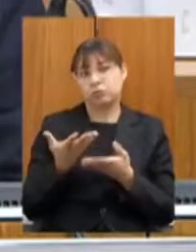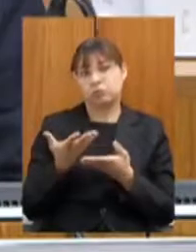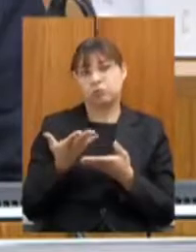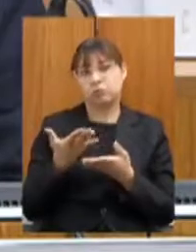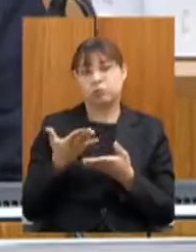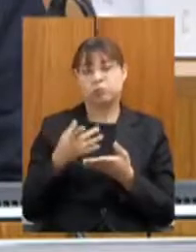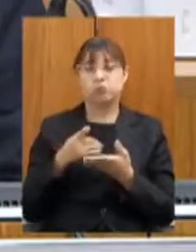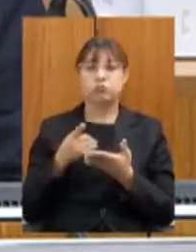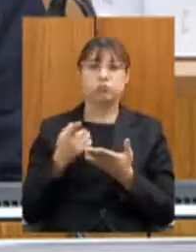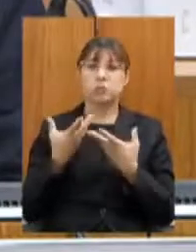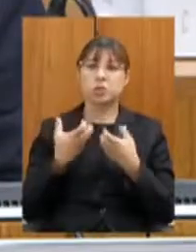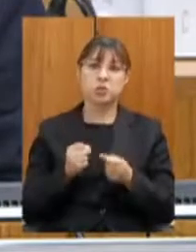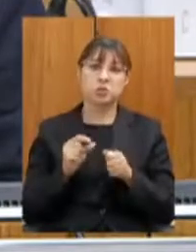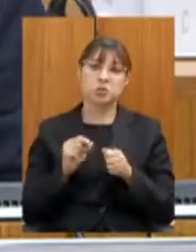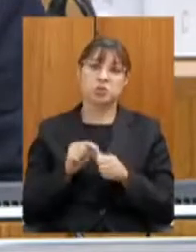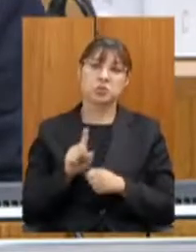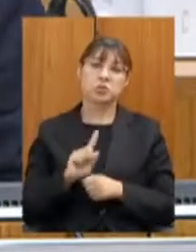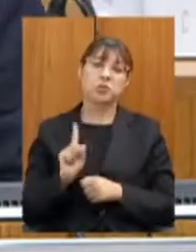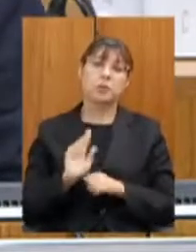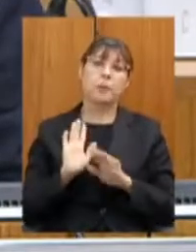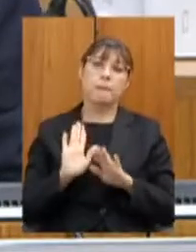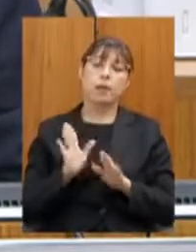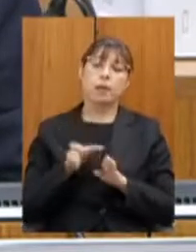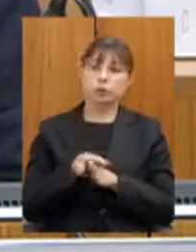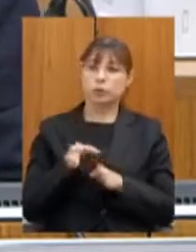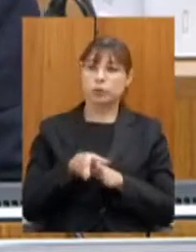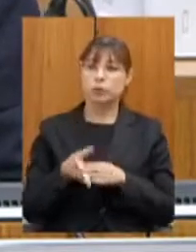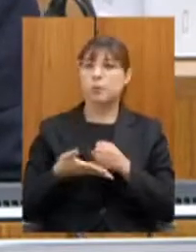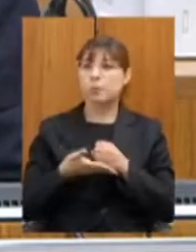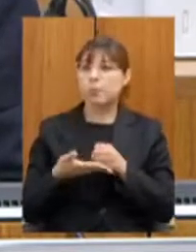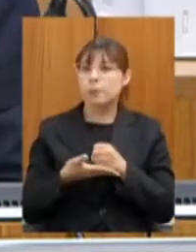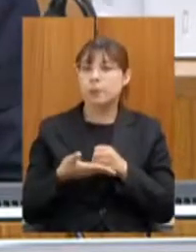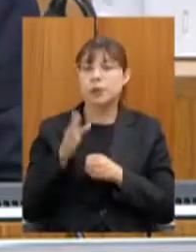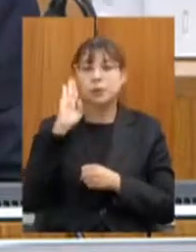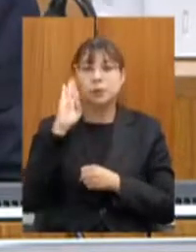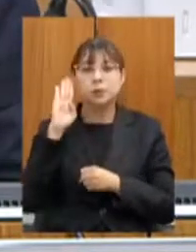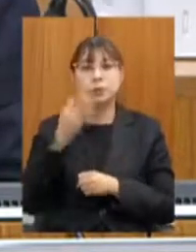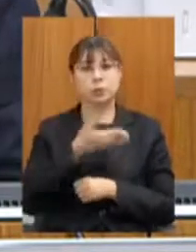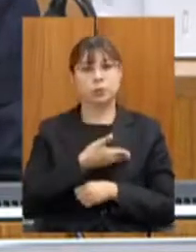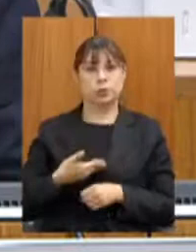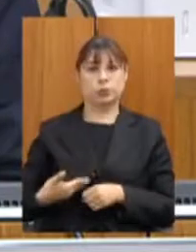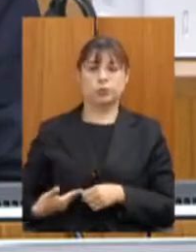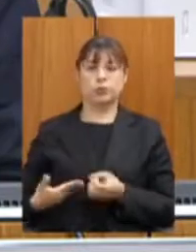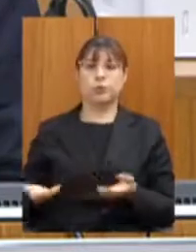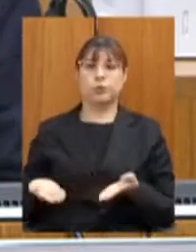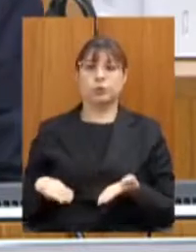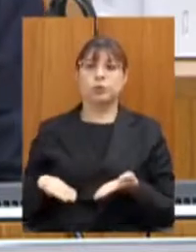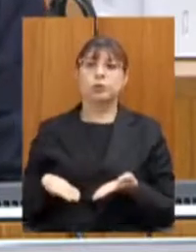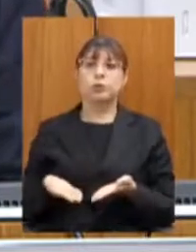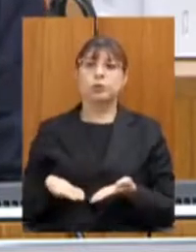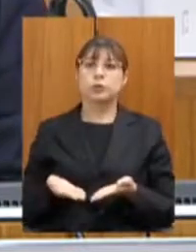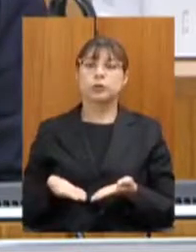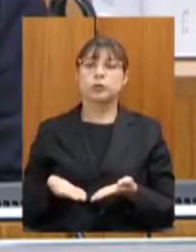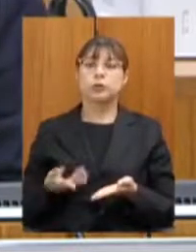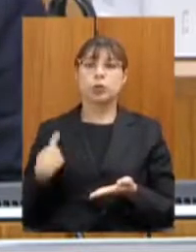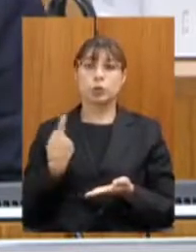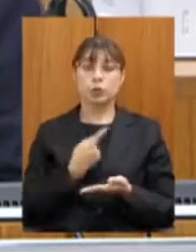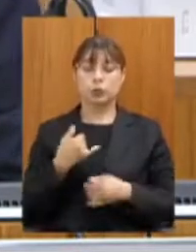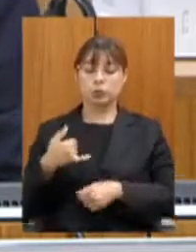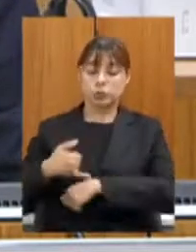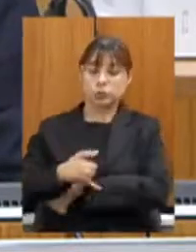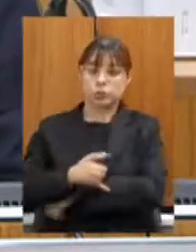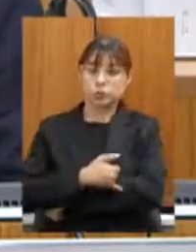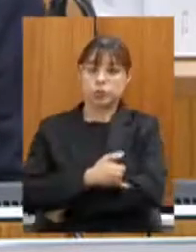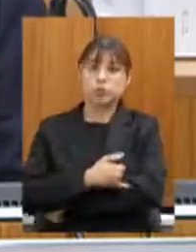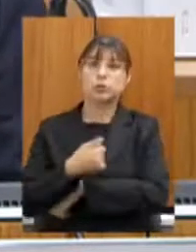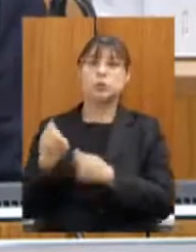mas essa é a orientação básica, principal do nosso governador, de que a nossa infraestrutura seja desenvolvida